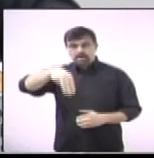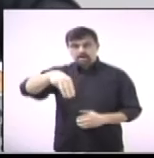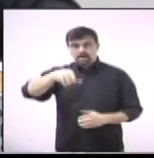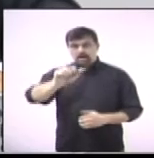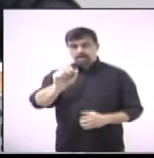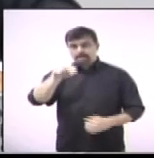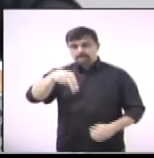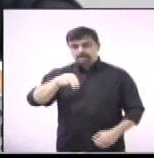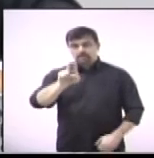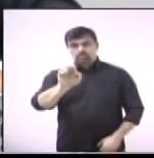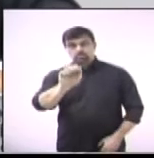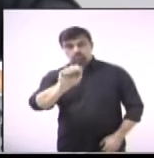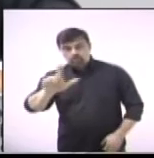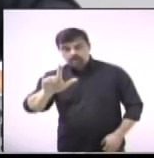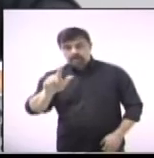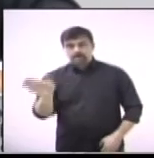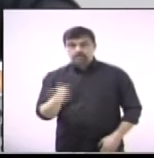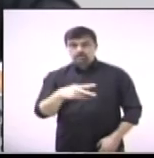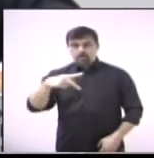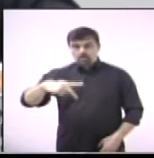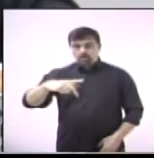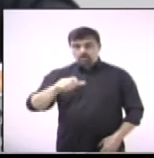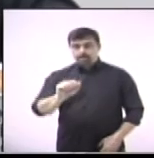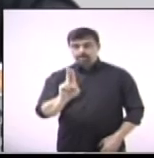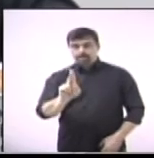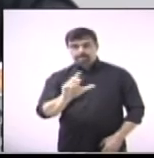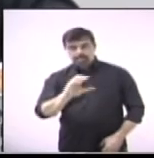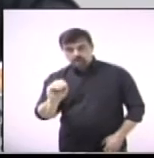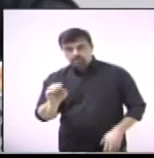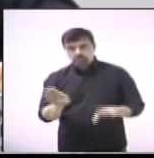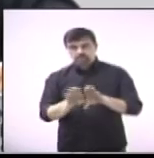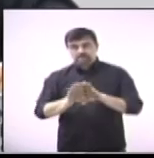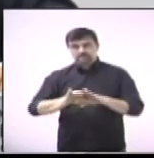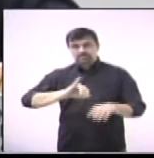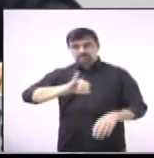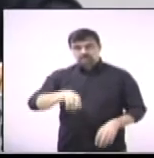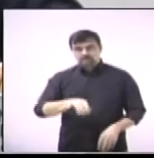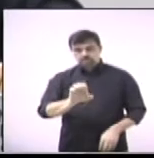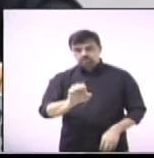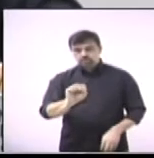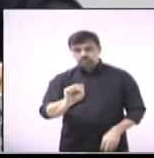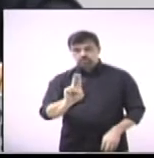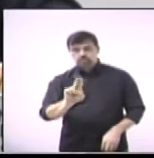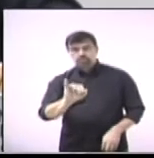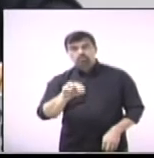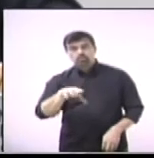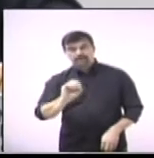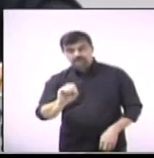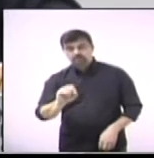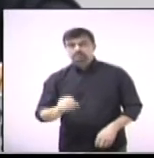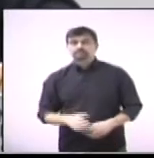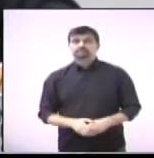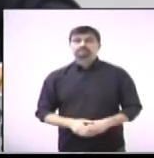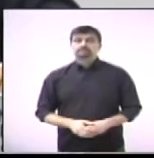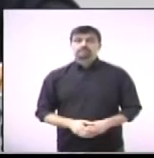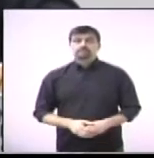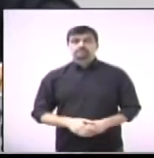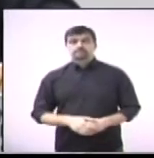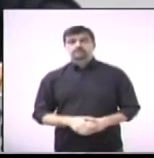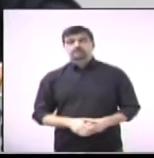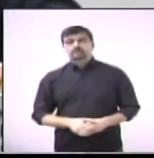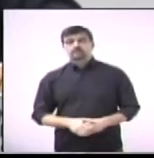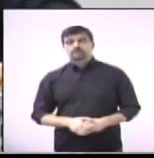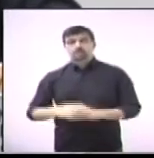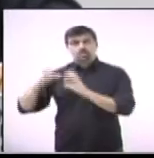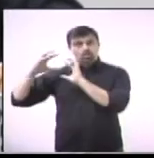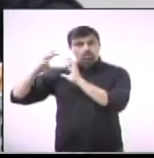Correia Ferreira, Paula Almeida de Lima e Jesuíno Argentin. Número 297, do